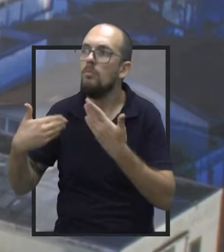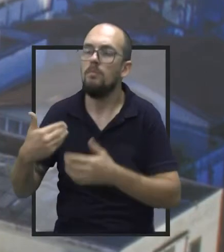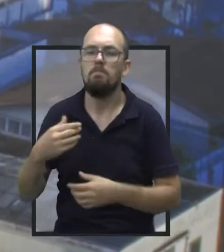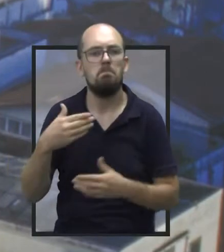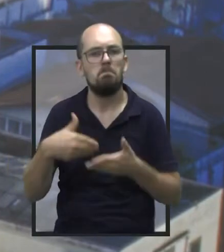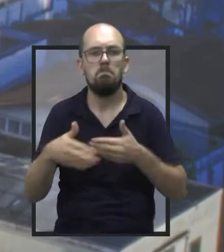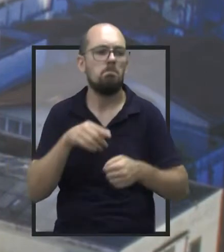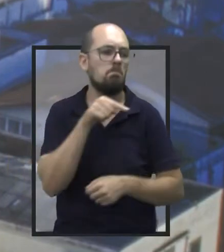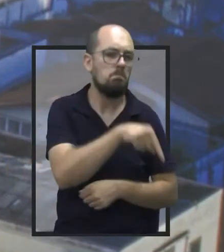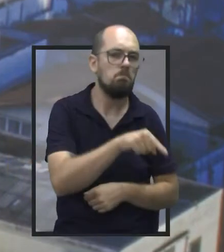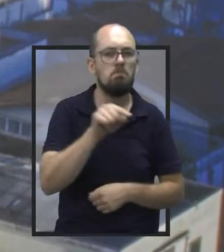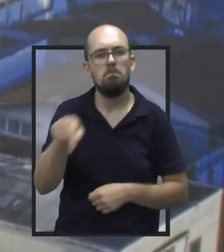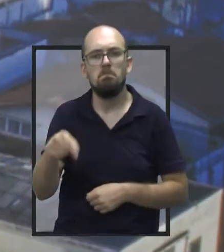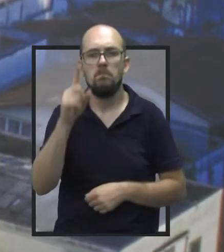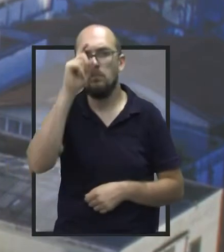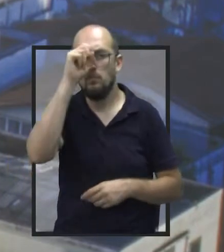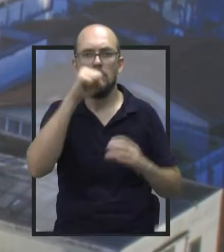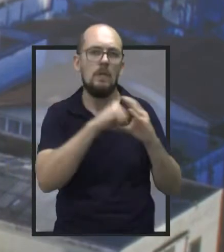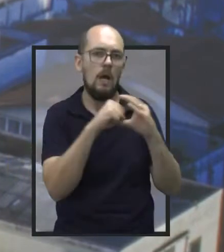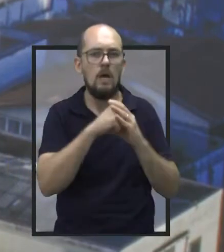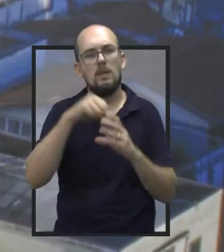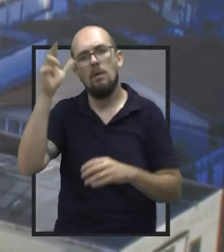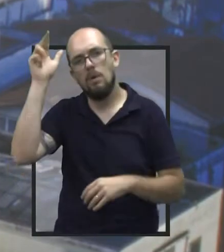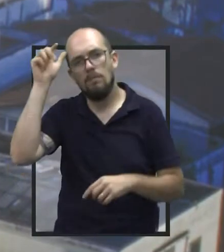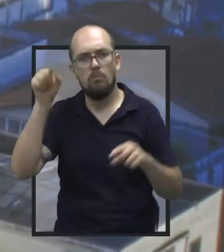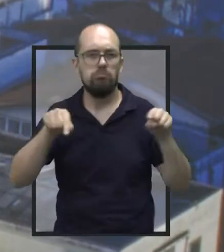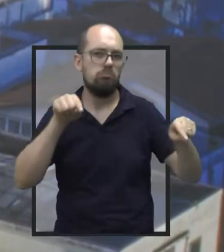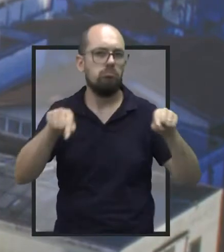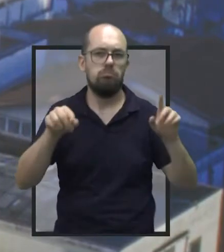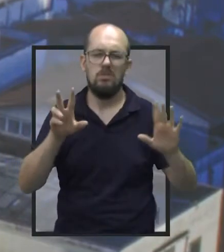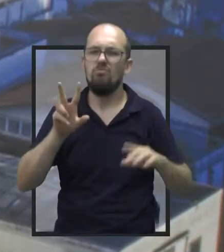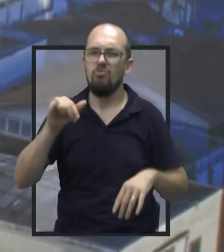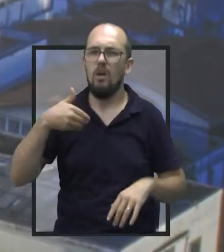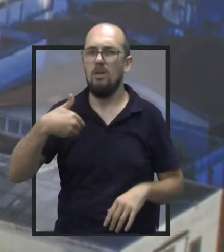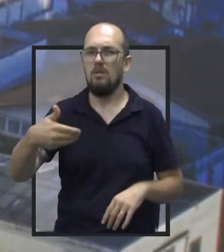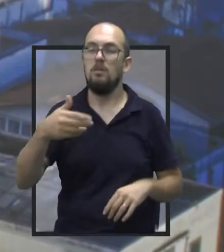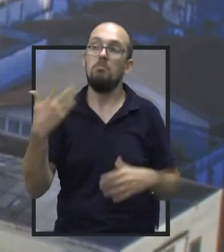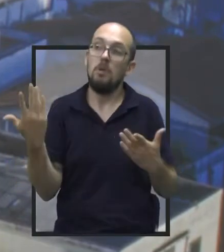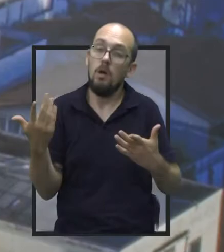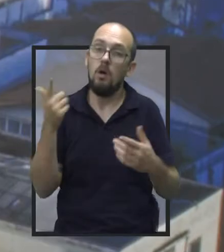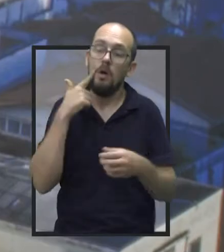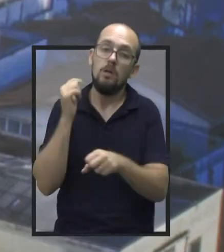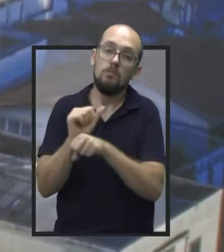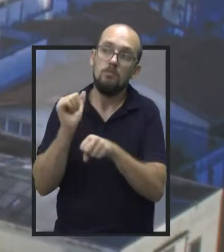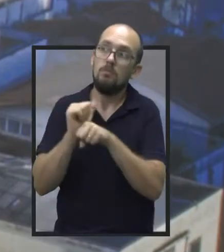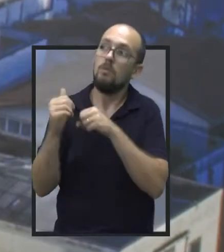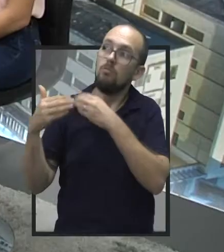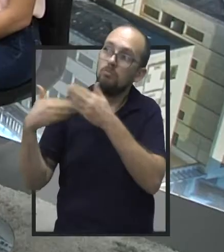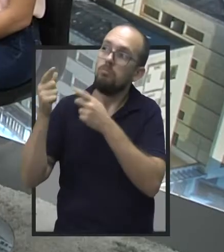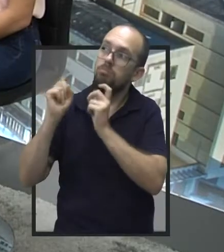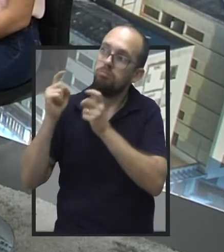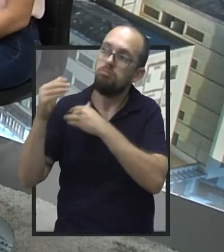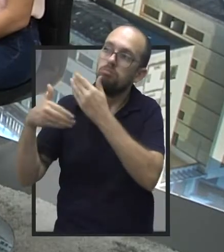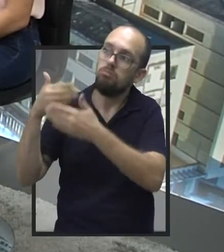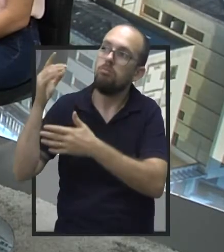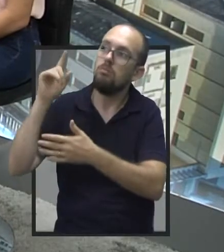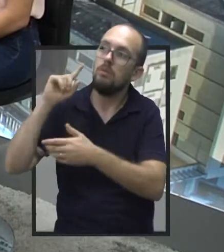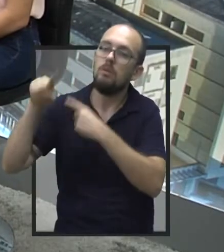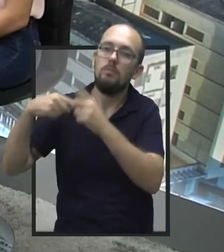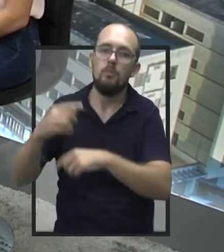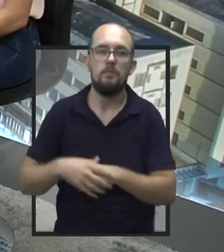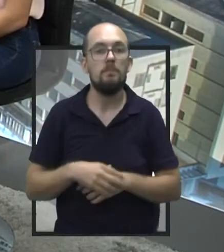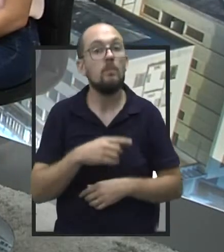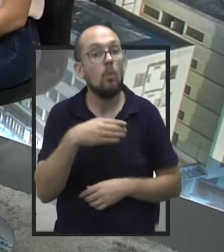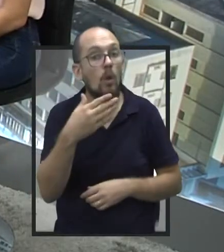Amaral Carvalho. Então provavelmente vai acontecer sim. Estamos aí esperando algumas questões serem resolvidas. Legal. Quando a senhora tiver